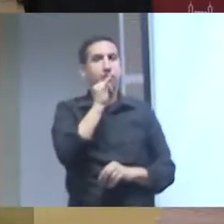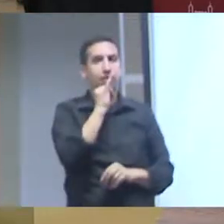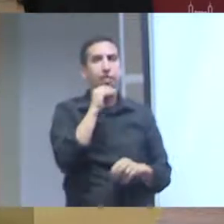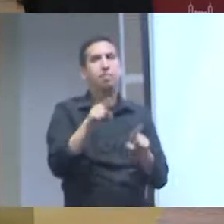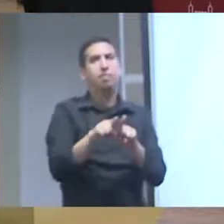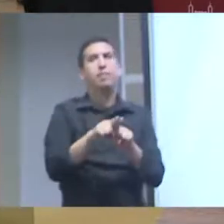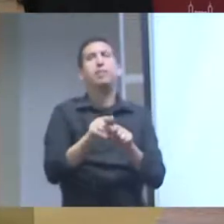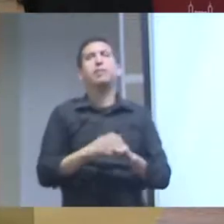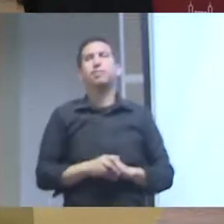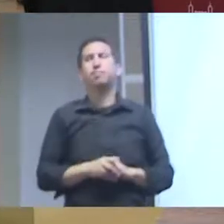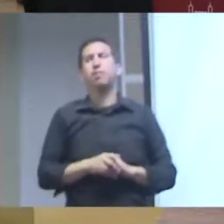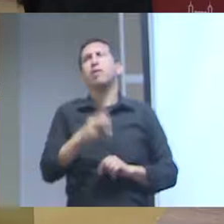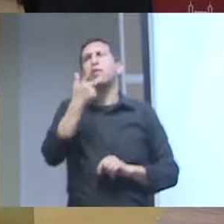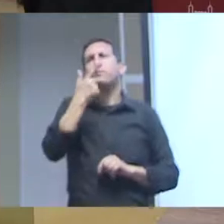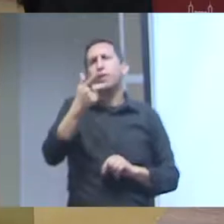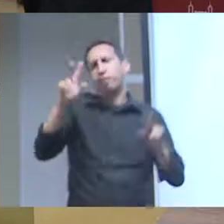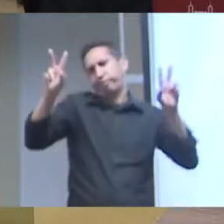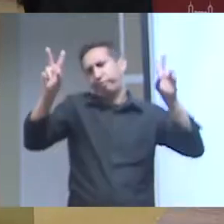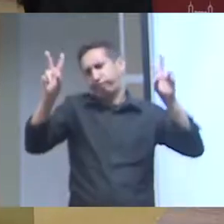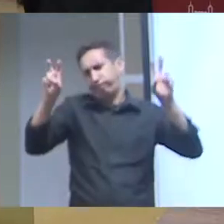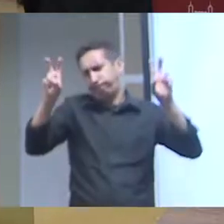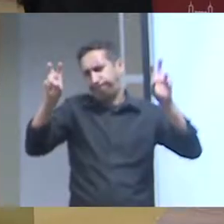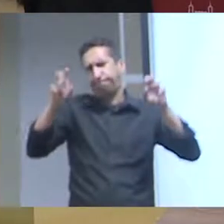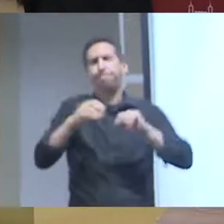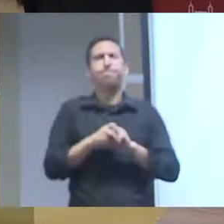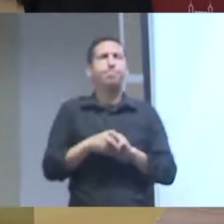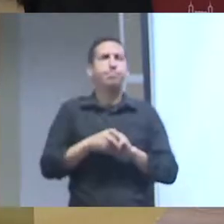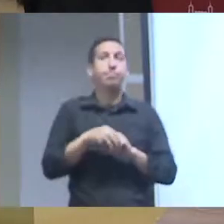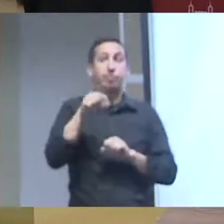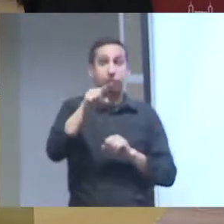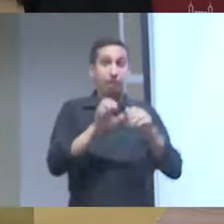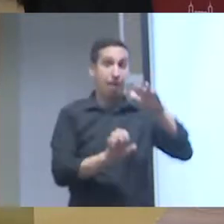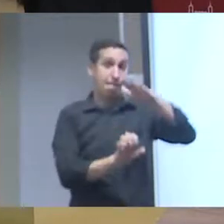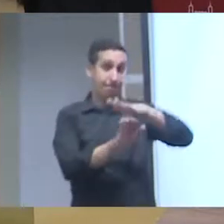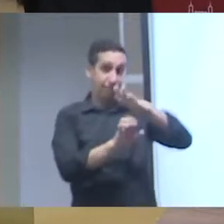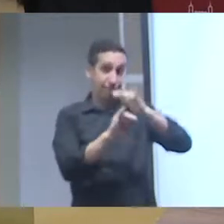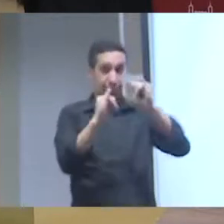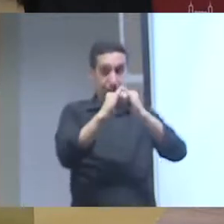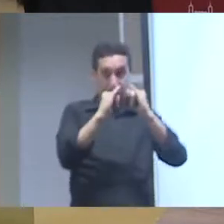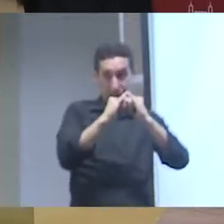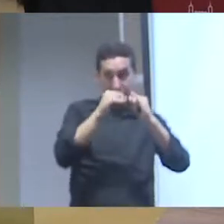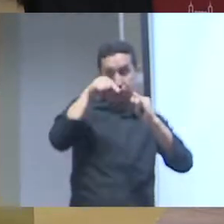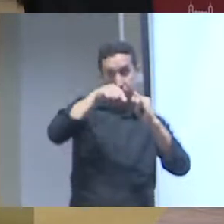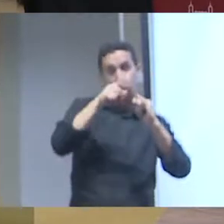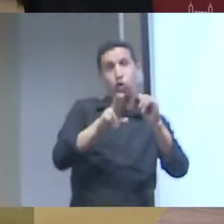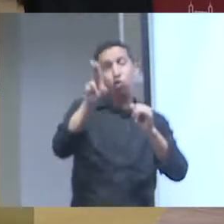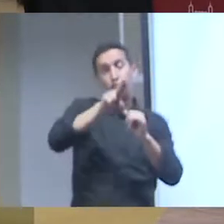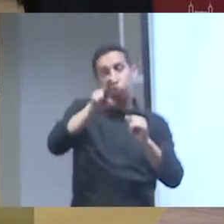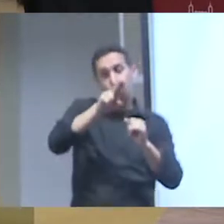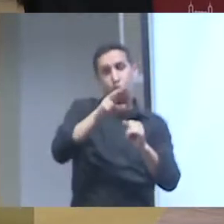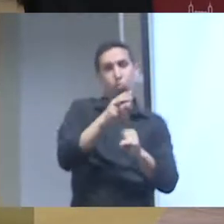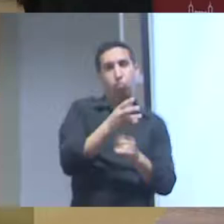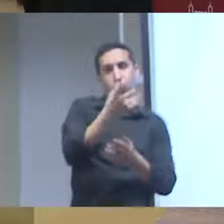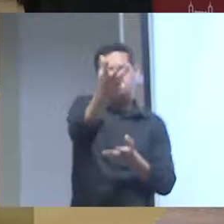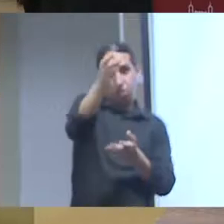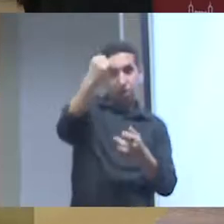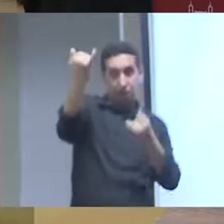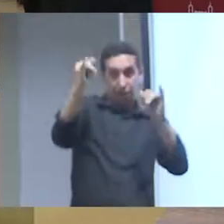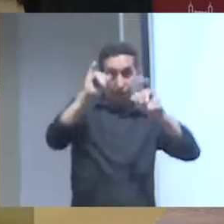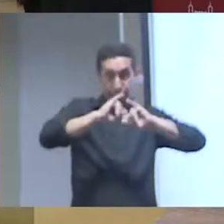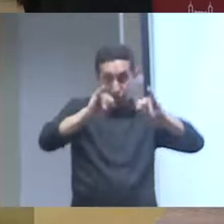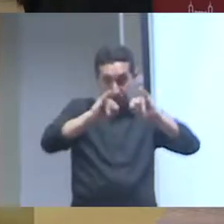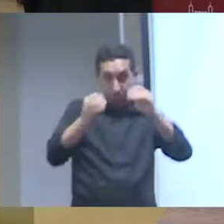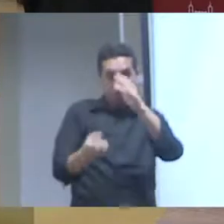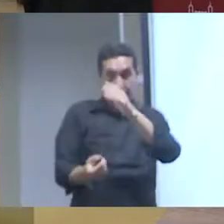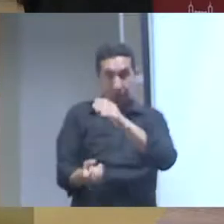dessa empresa imobiliária que utilizou esses dados para construir o shopping ele diz assim mas aí um outro grupo